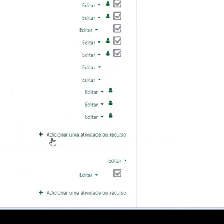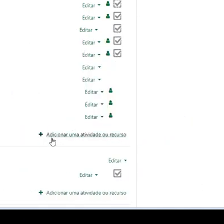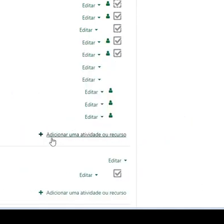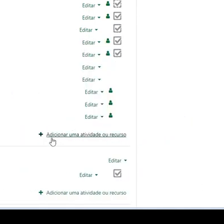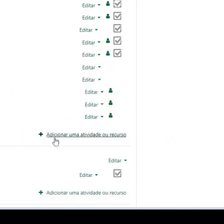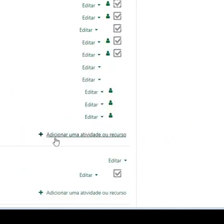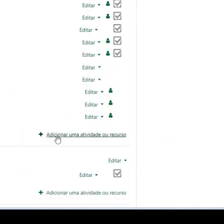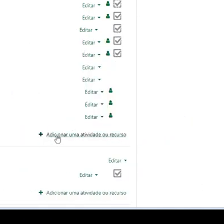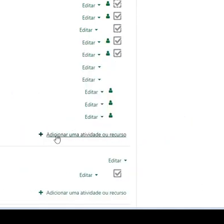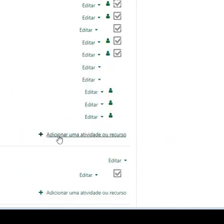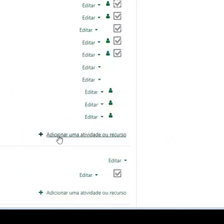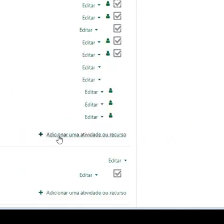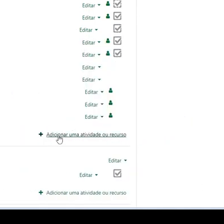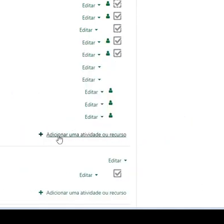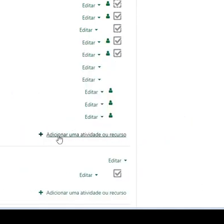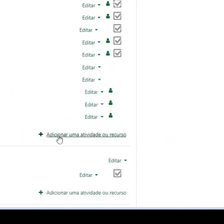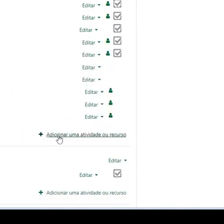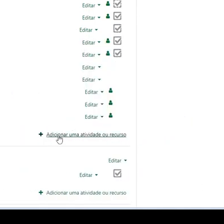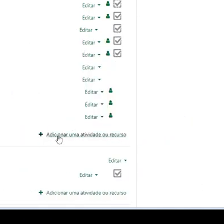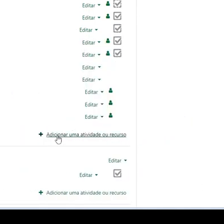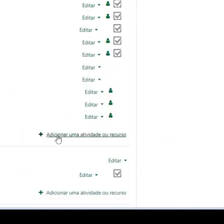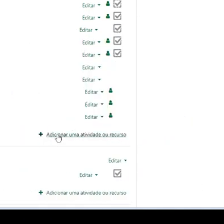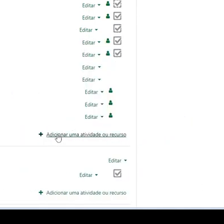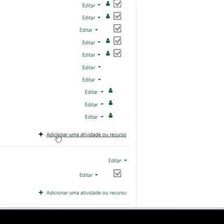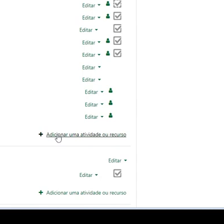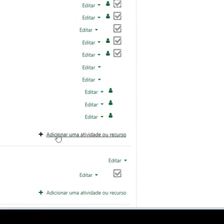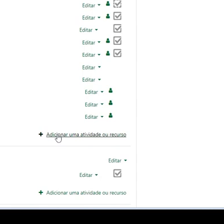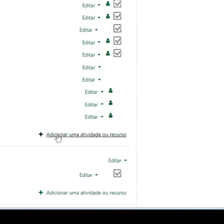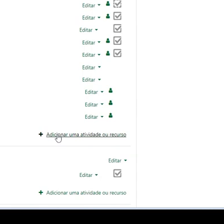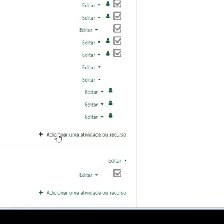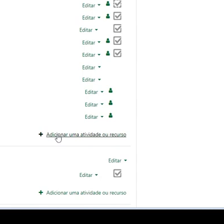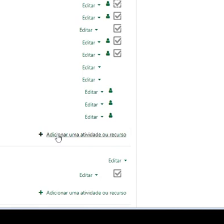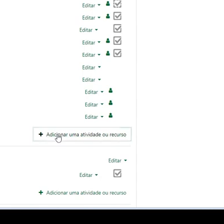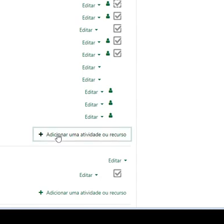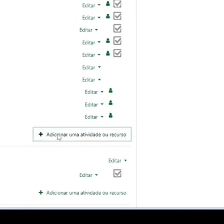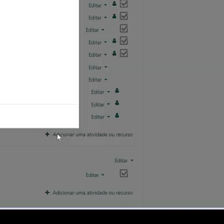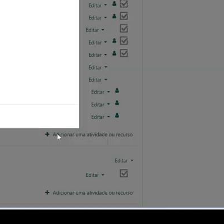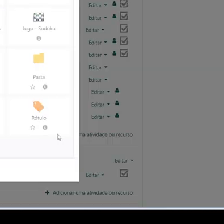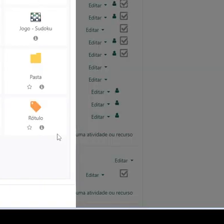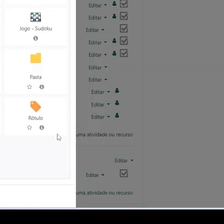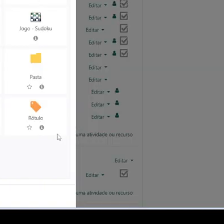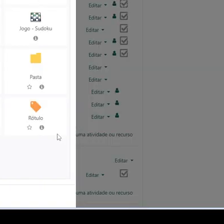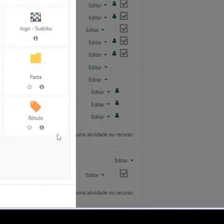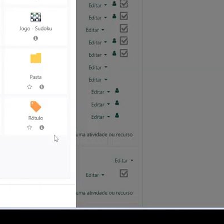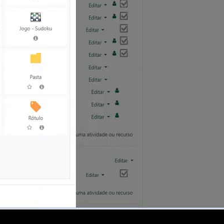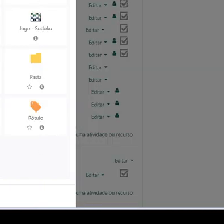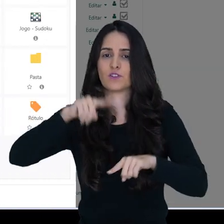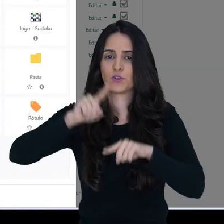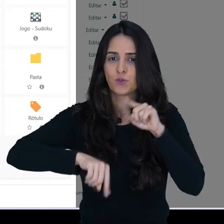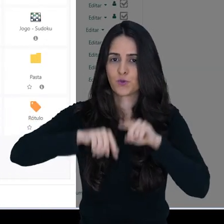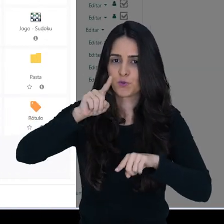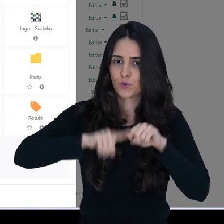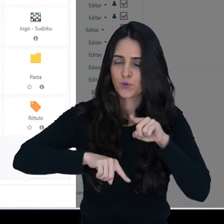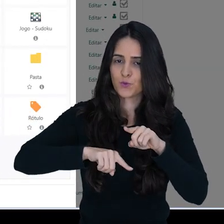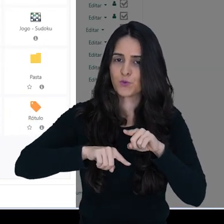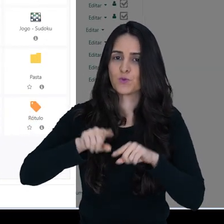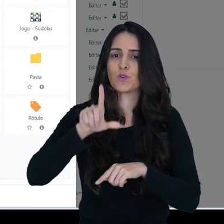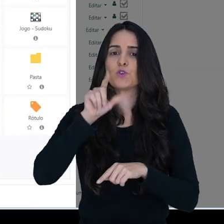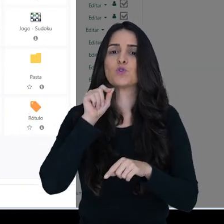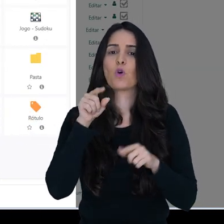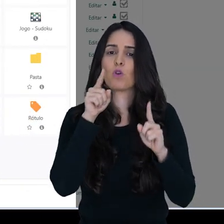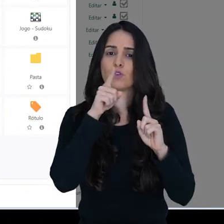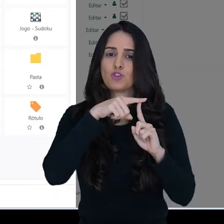usar a pesquisa. E aí, vamos novamente em adicionar uma atividade ou recurso. Vamos